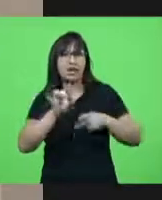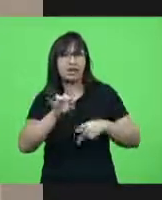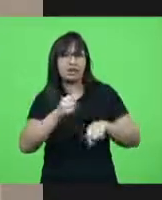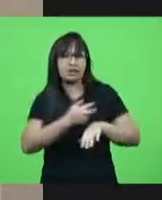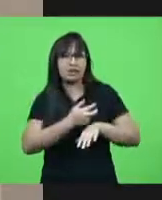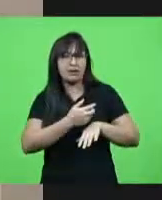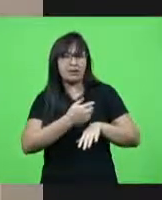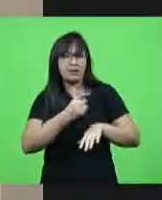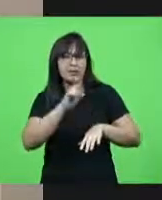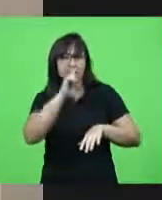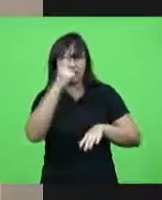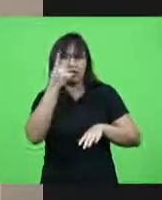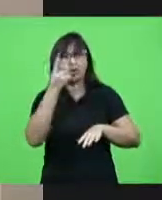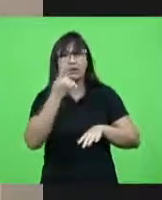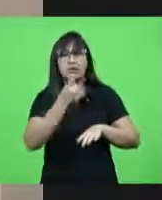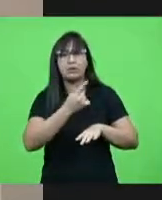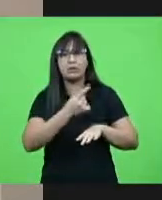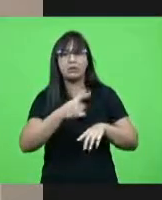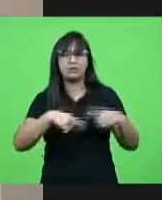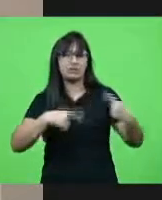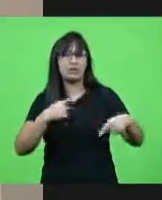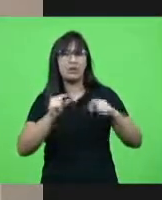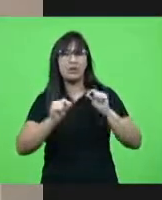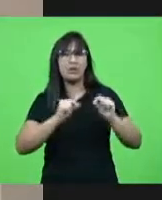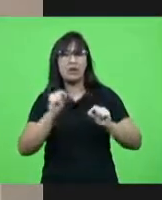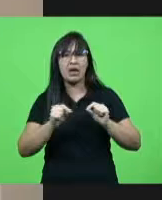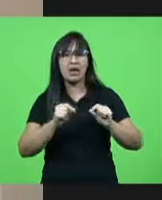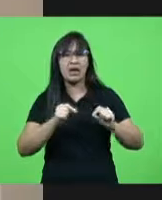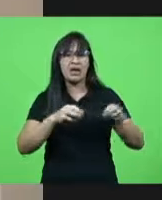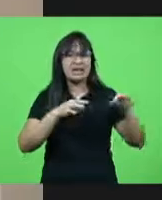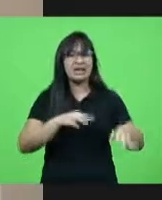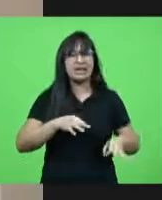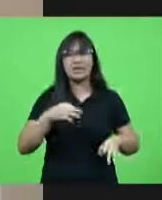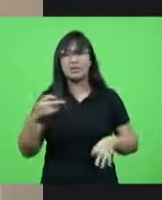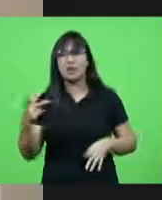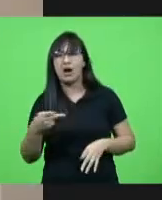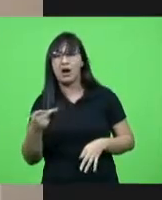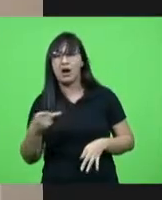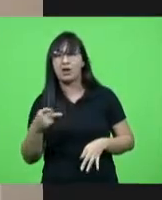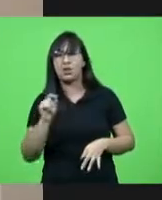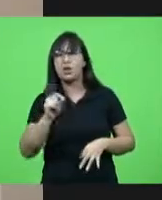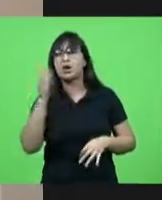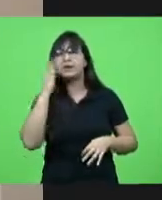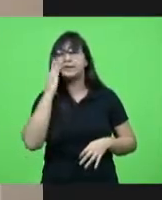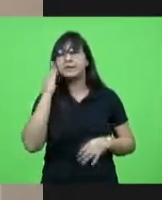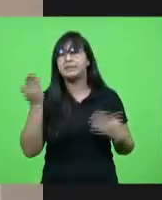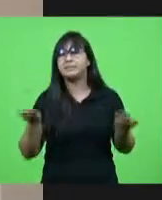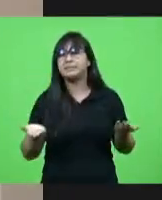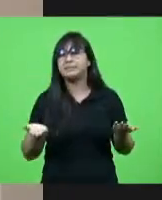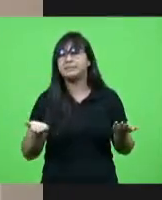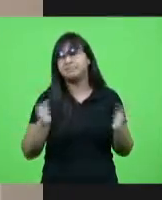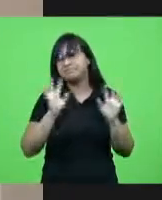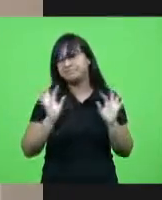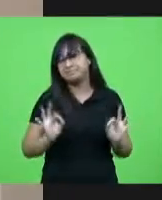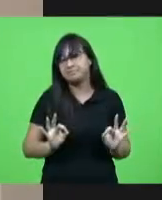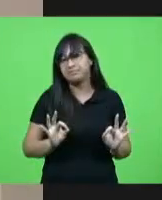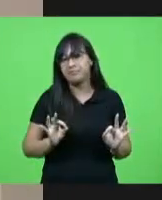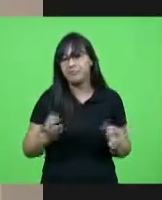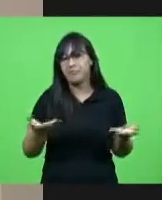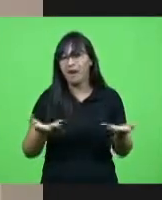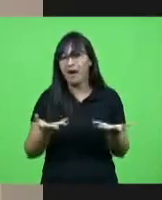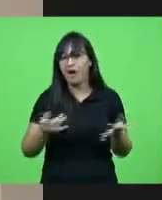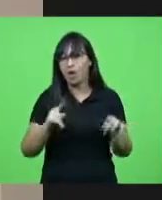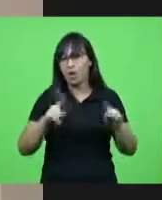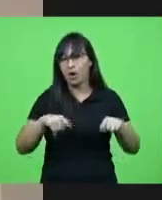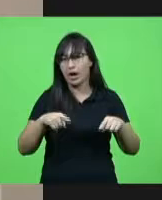partidária brigando por saber quem está certo está errado quem sabe quem está certo está errado é momento na minha opinião é um